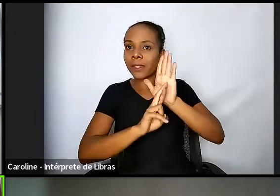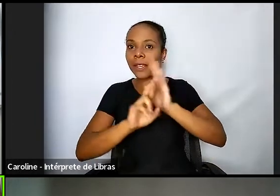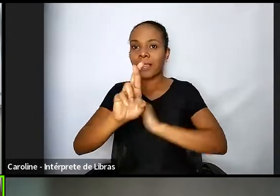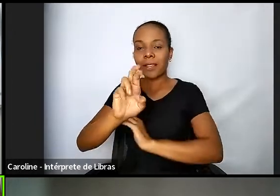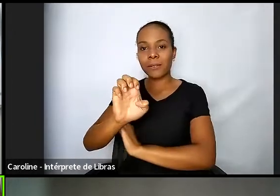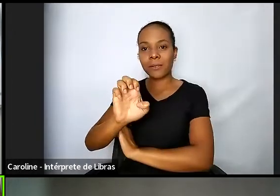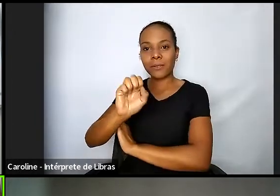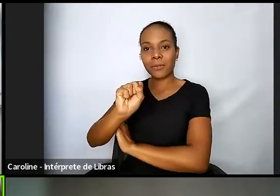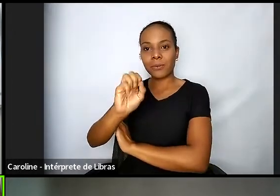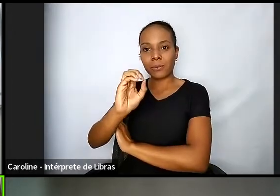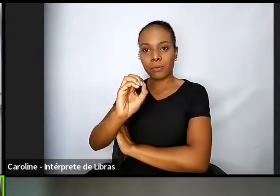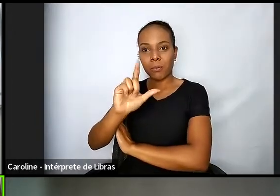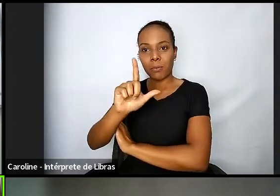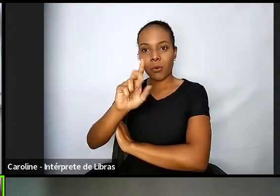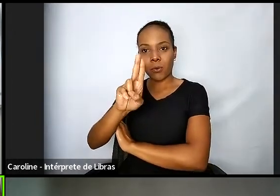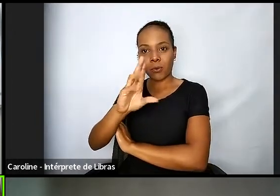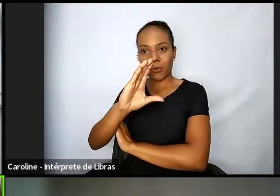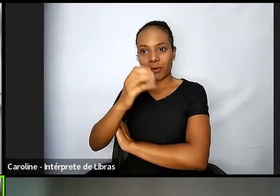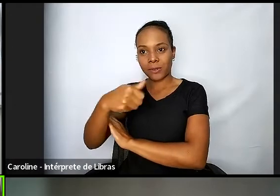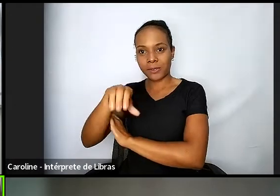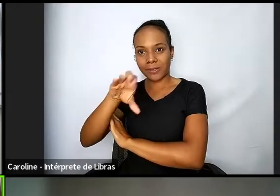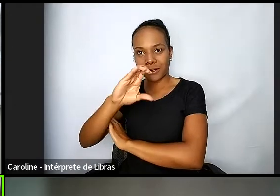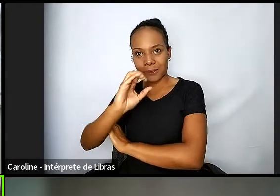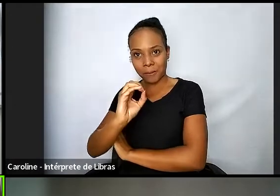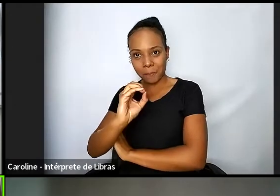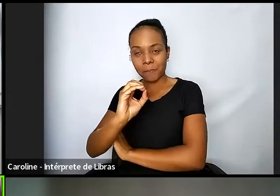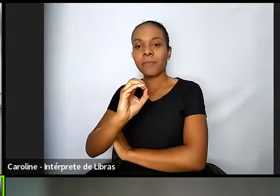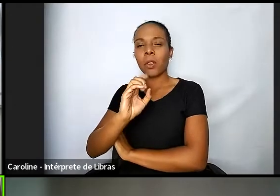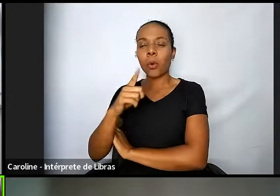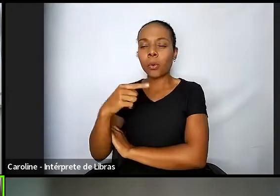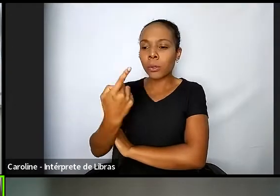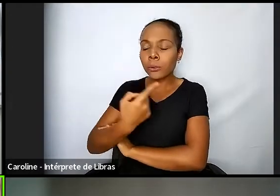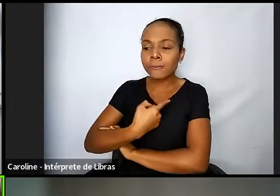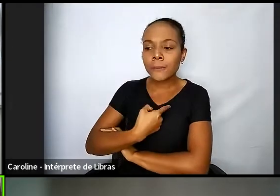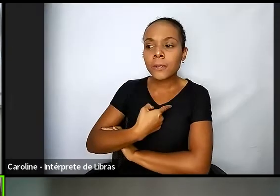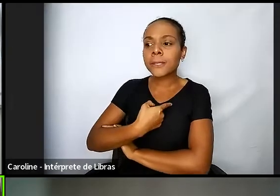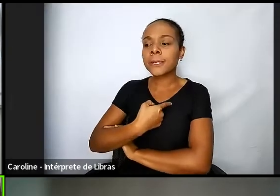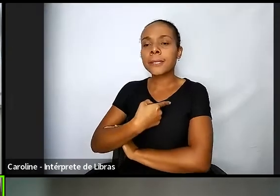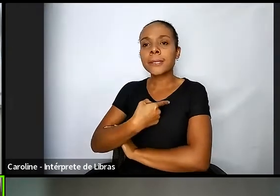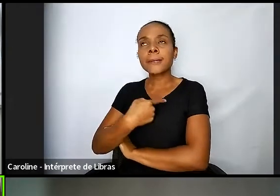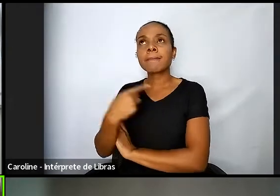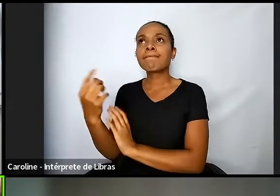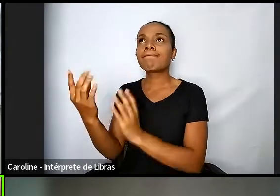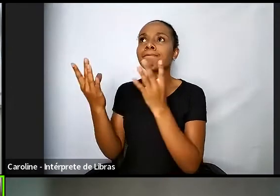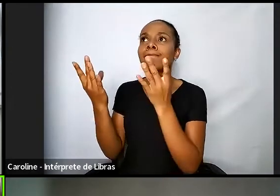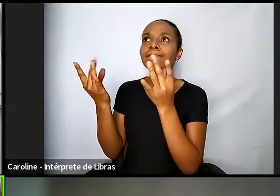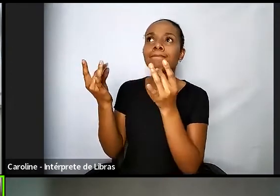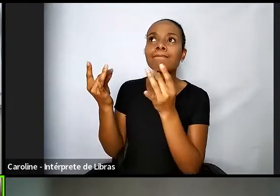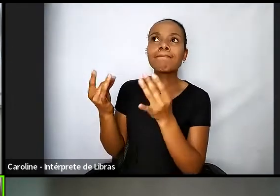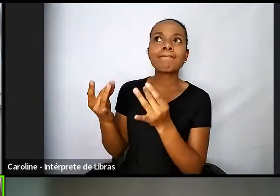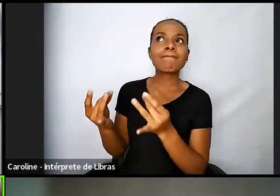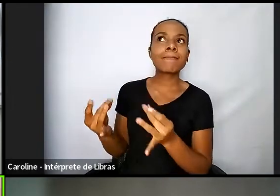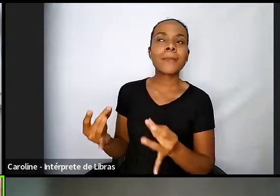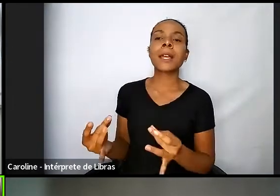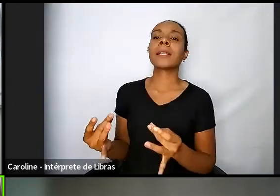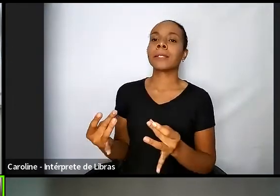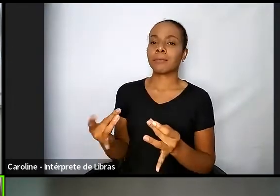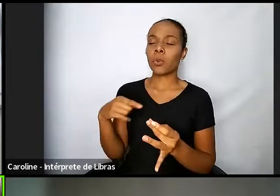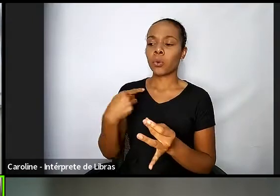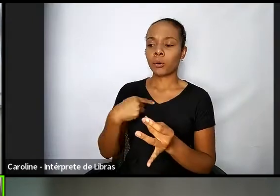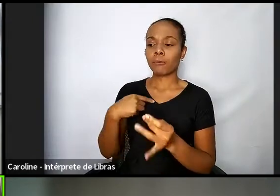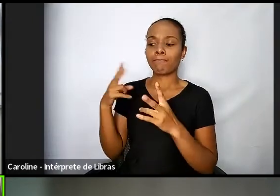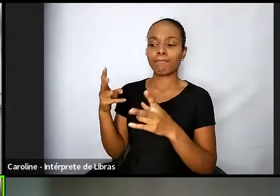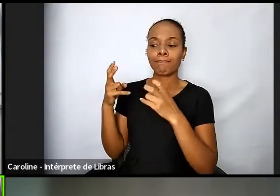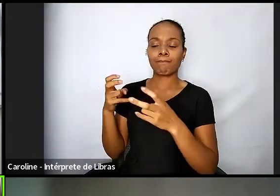a gente levou alguns fatos em consideração e foi chocante o